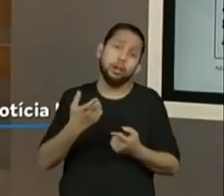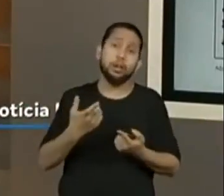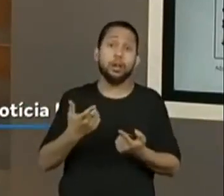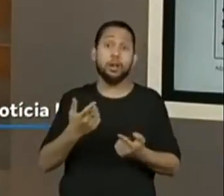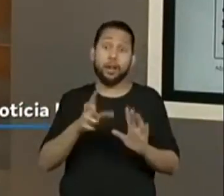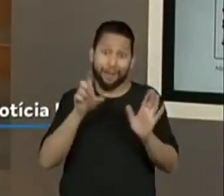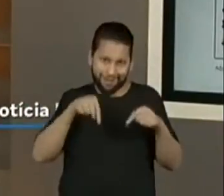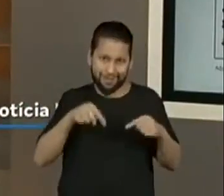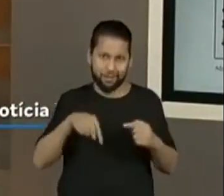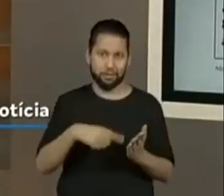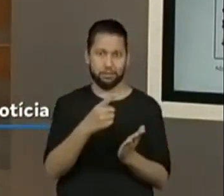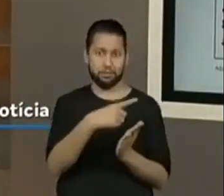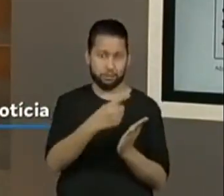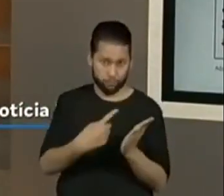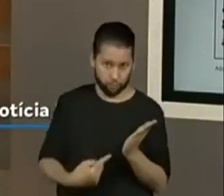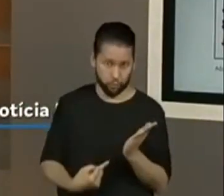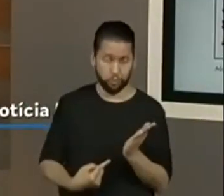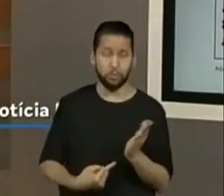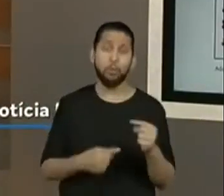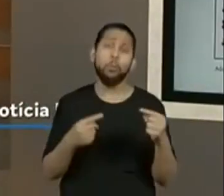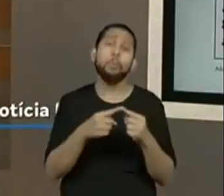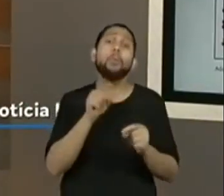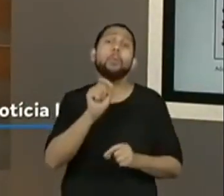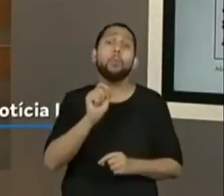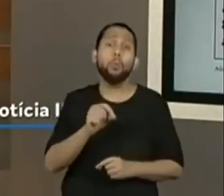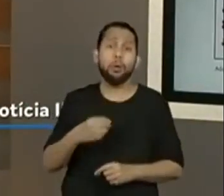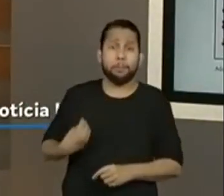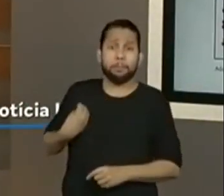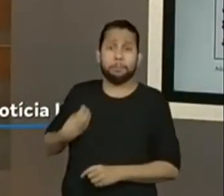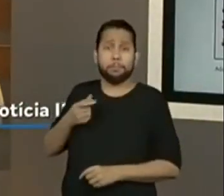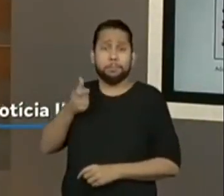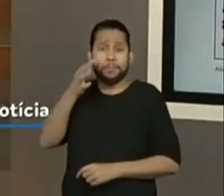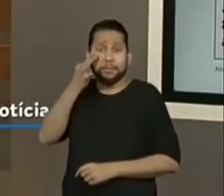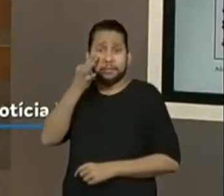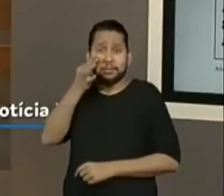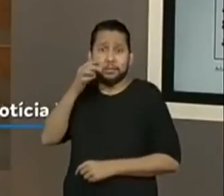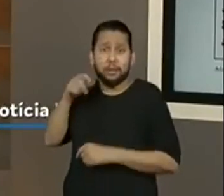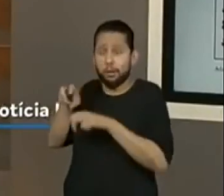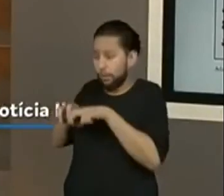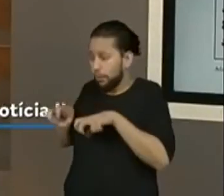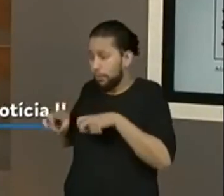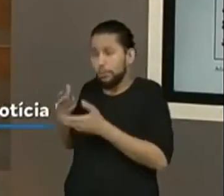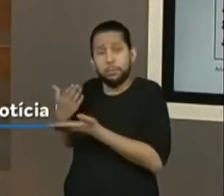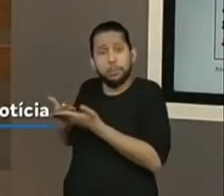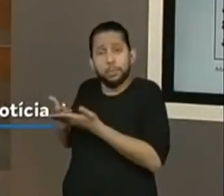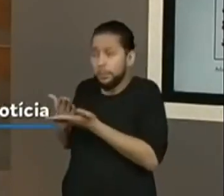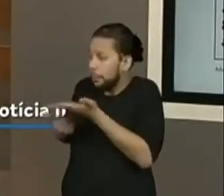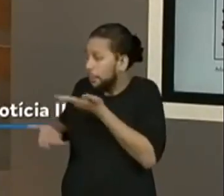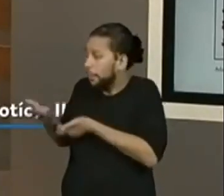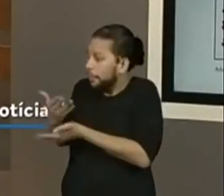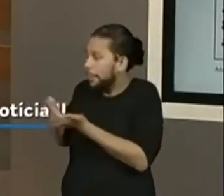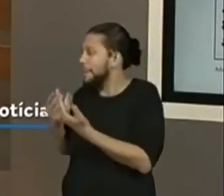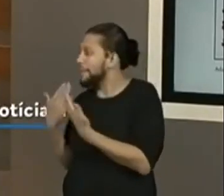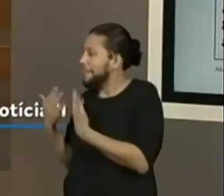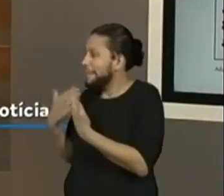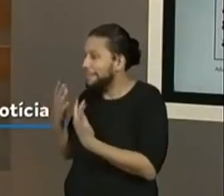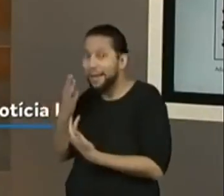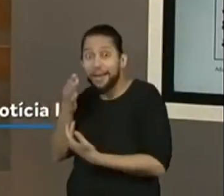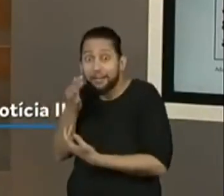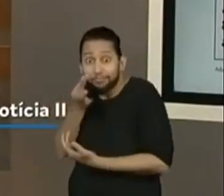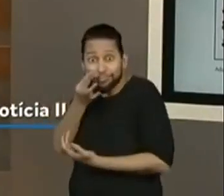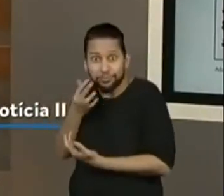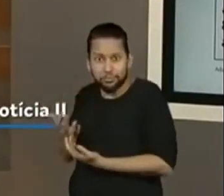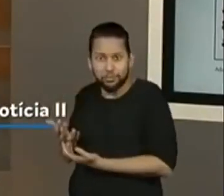aulas presenciais, que os alunos trariam para o momento da sala, notícias que mais seriam do interesse deles